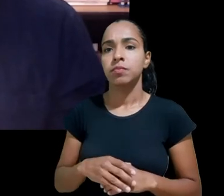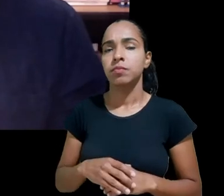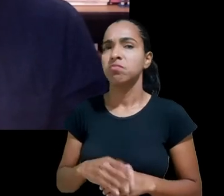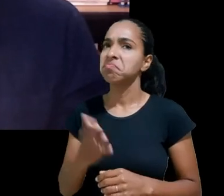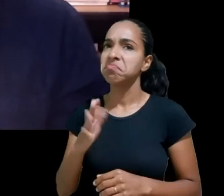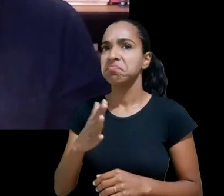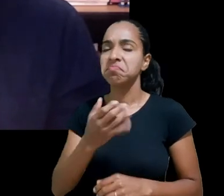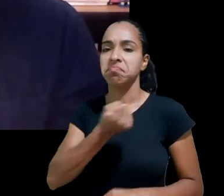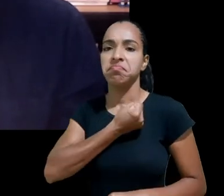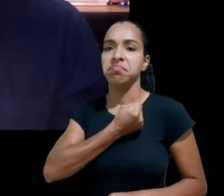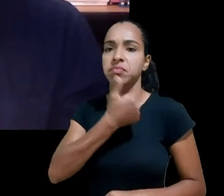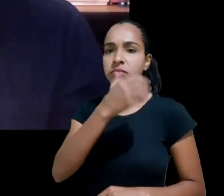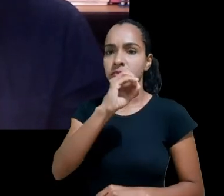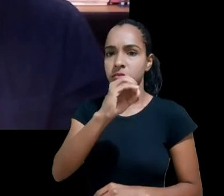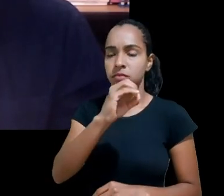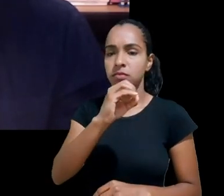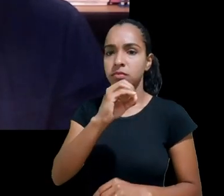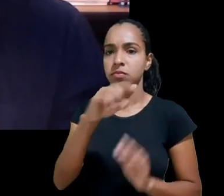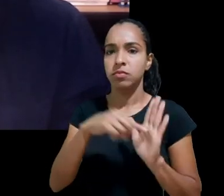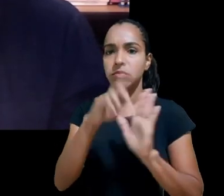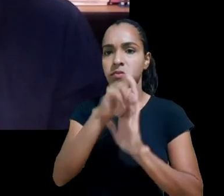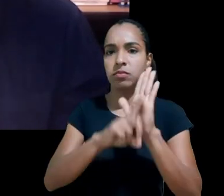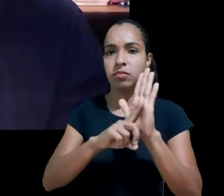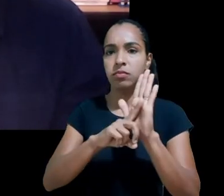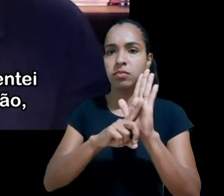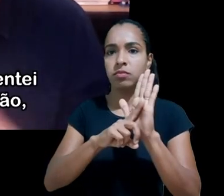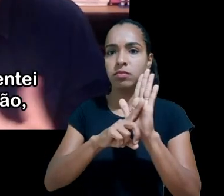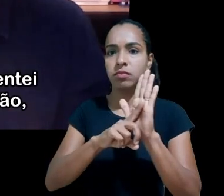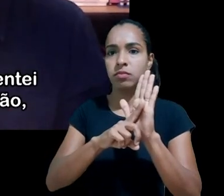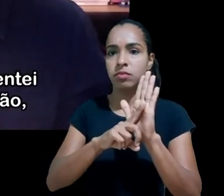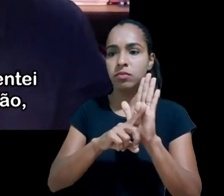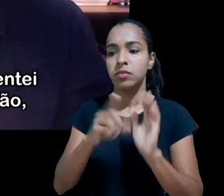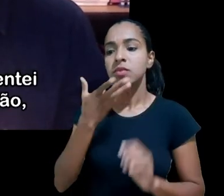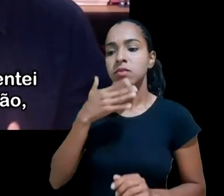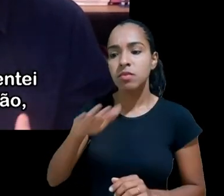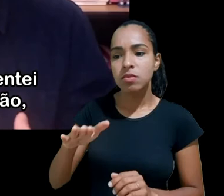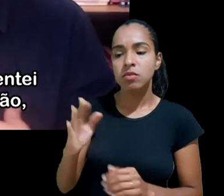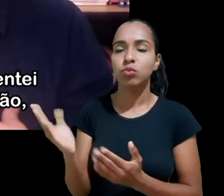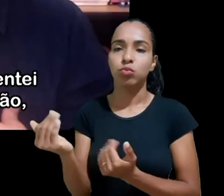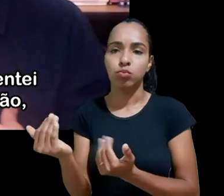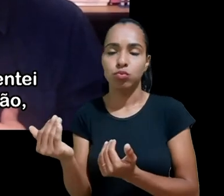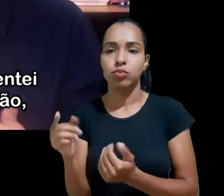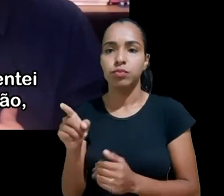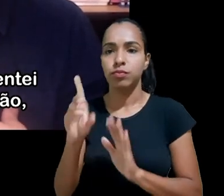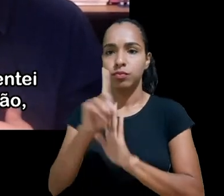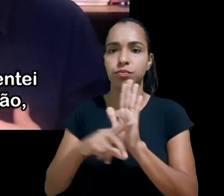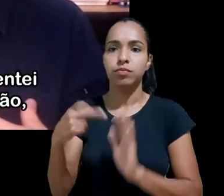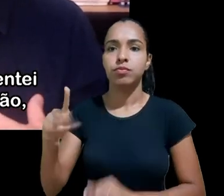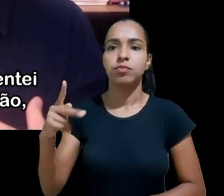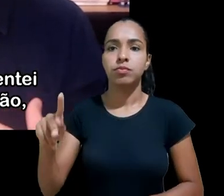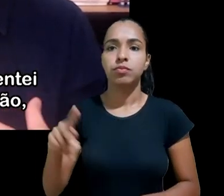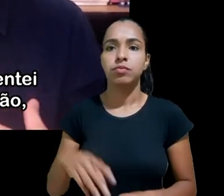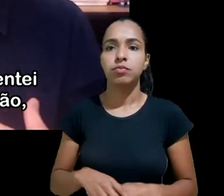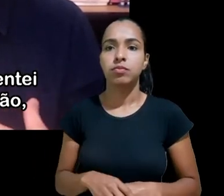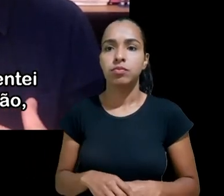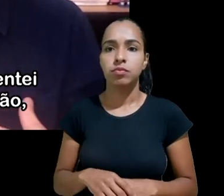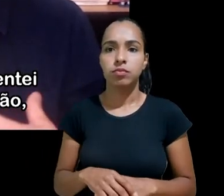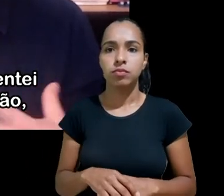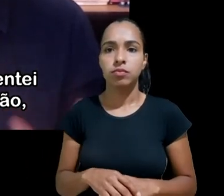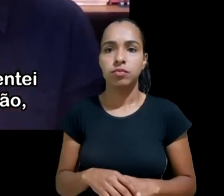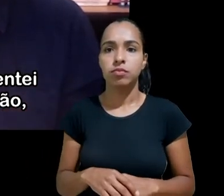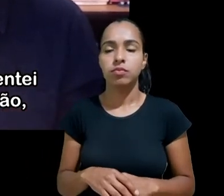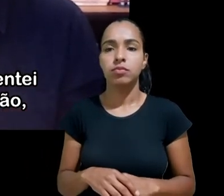los derechos de niñas niñas y adolescentes también menciona los temas que recién comenté en la estrategia chilena